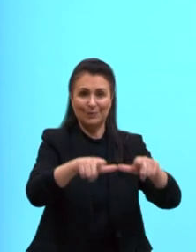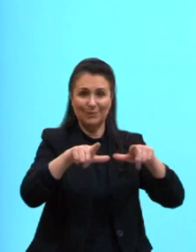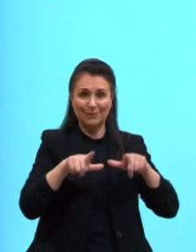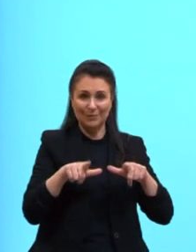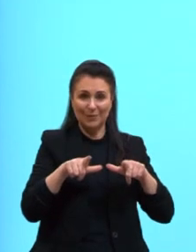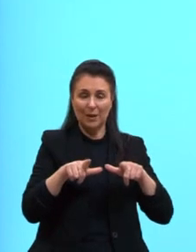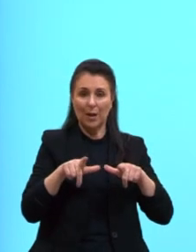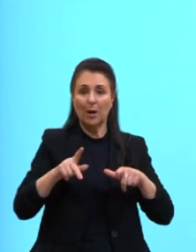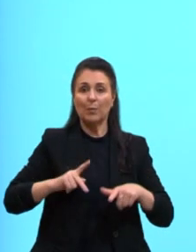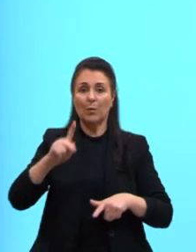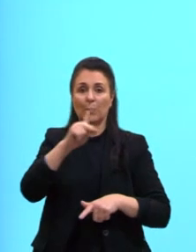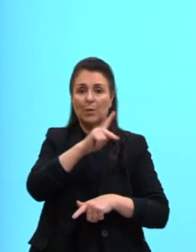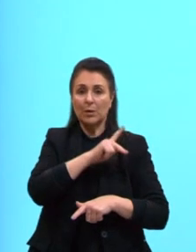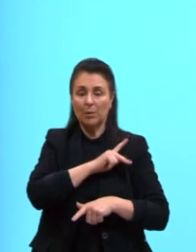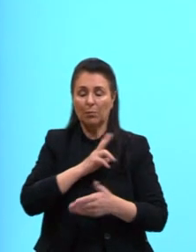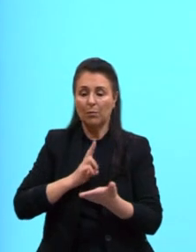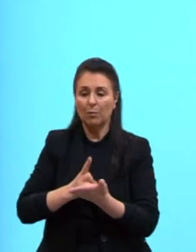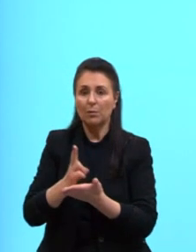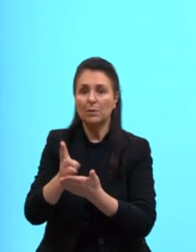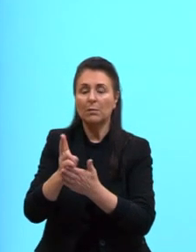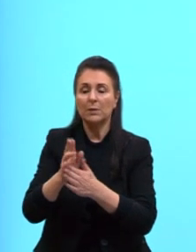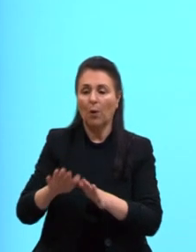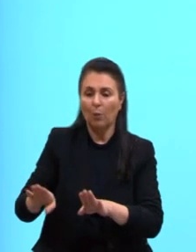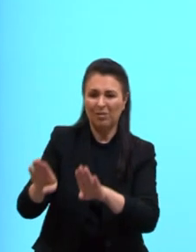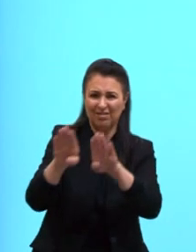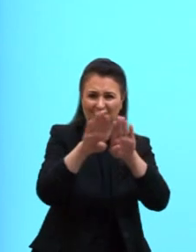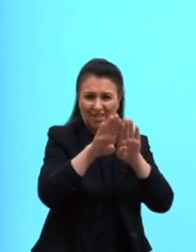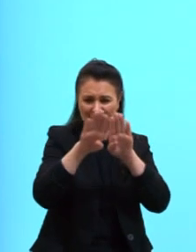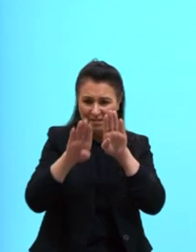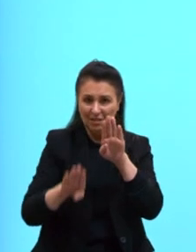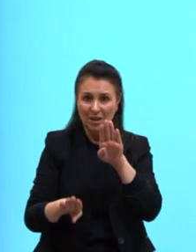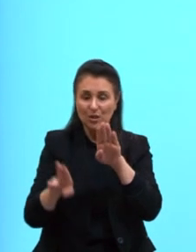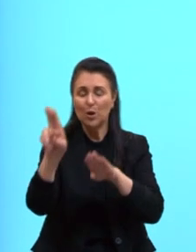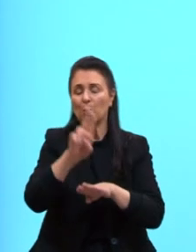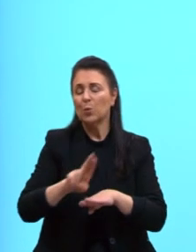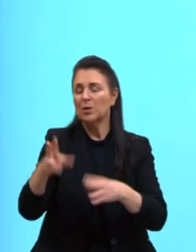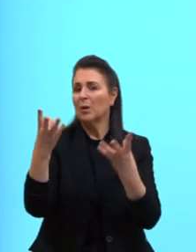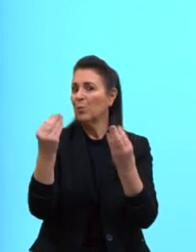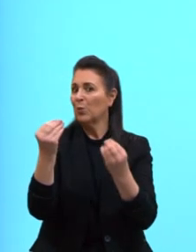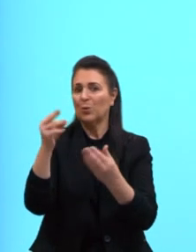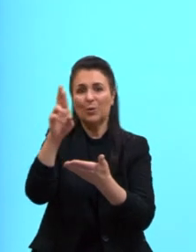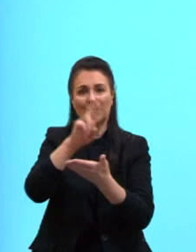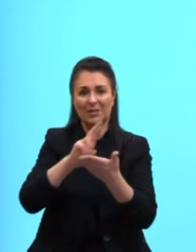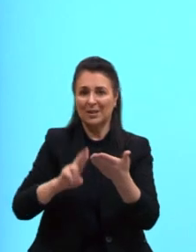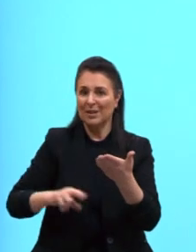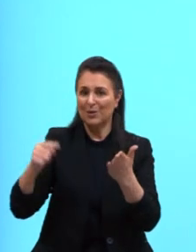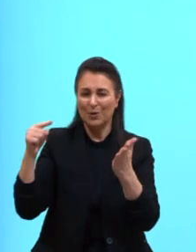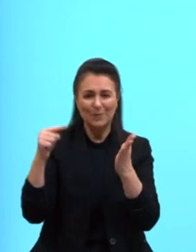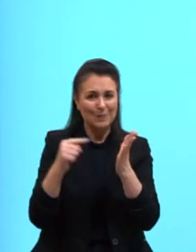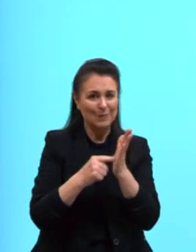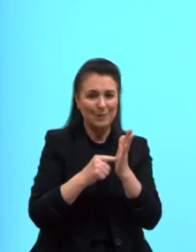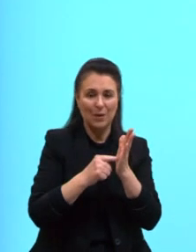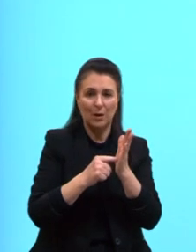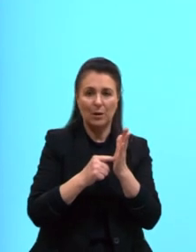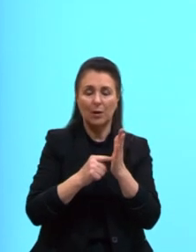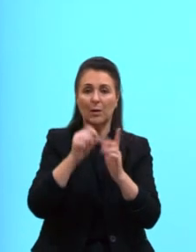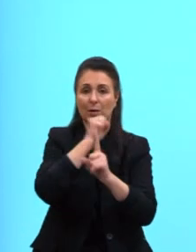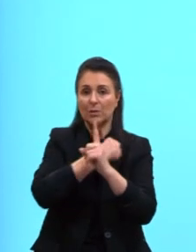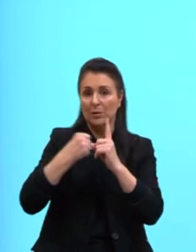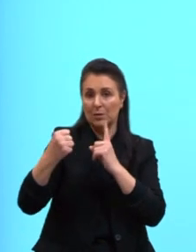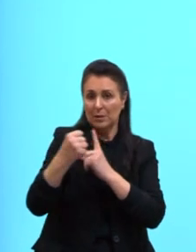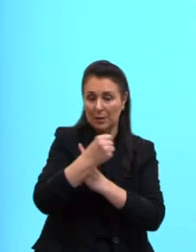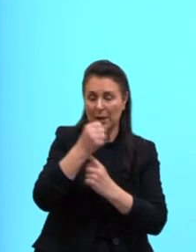manutenção e desigualdade também são palavras de uso frequente nas redações nota mil. Sociedade, conservação e